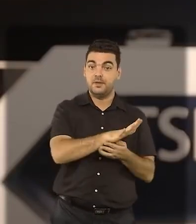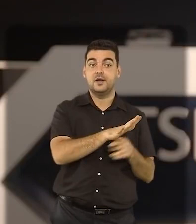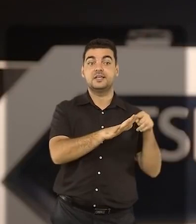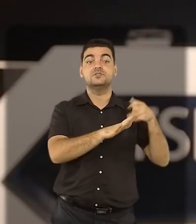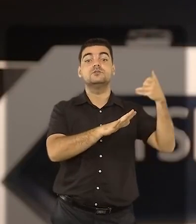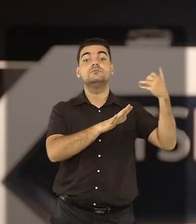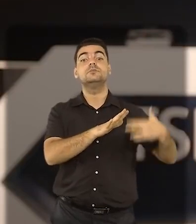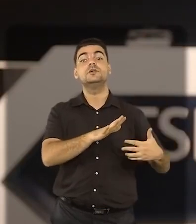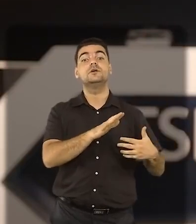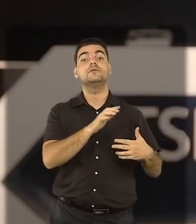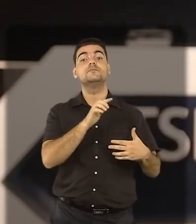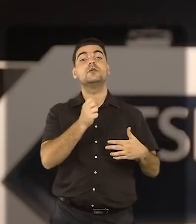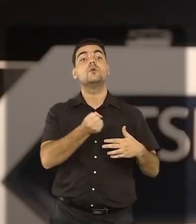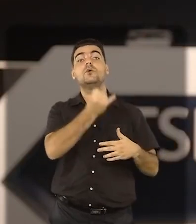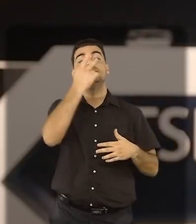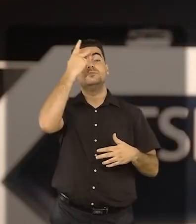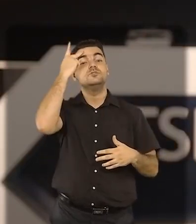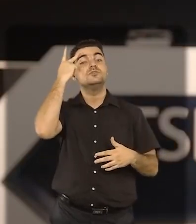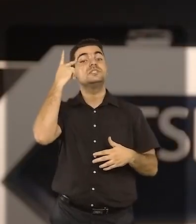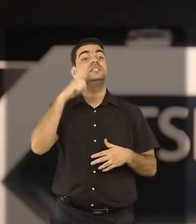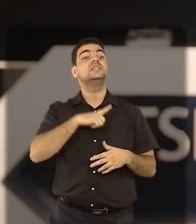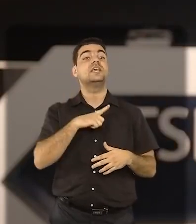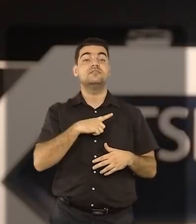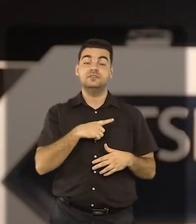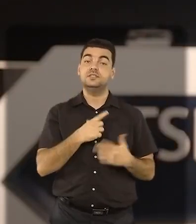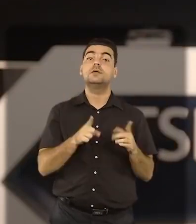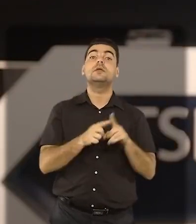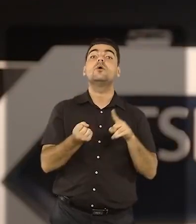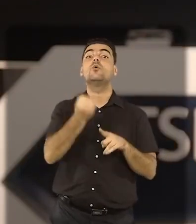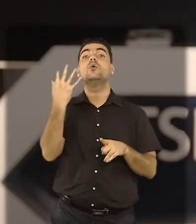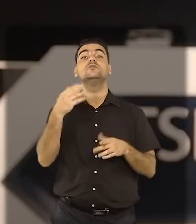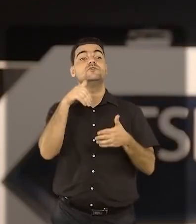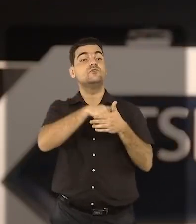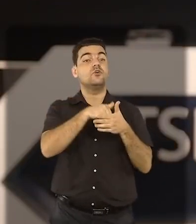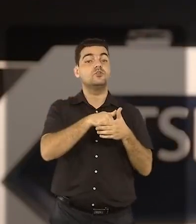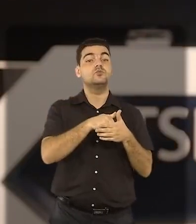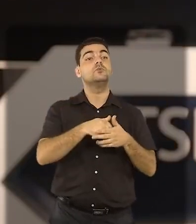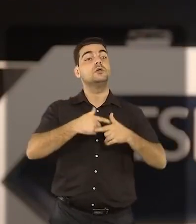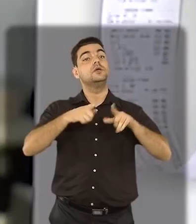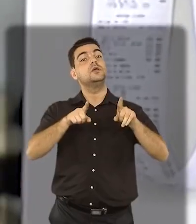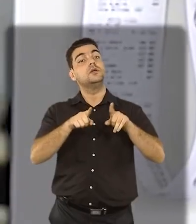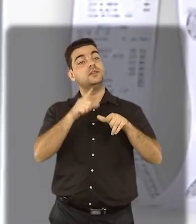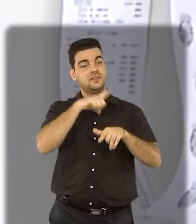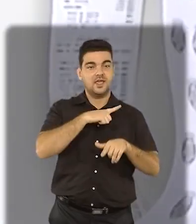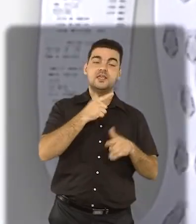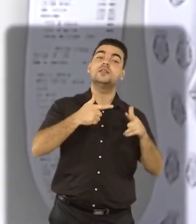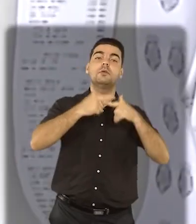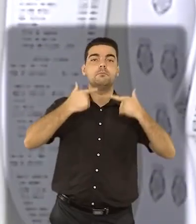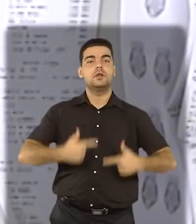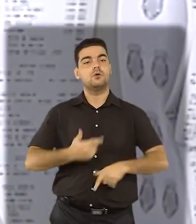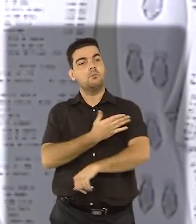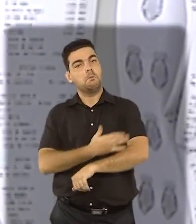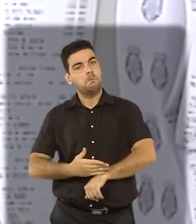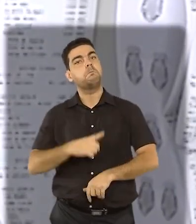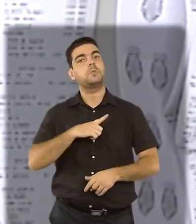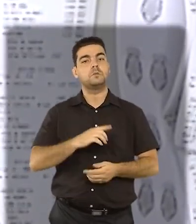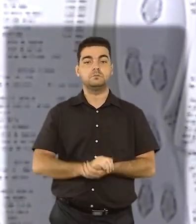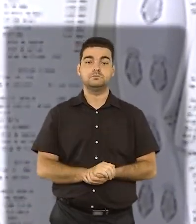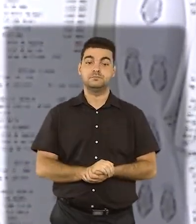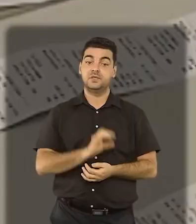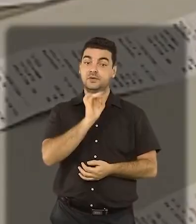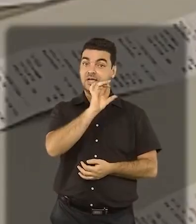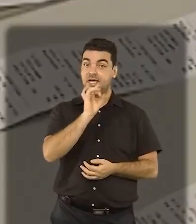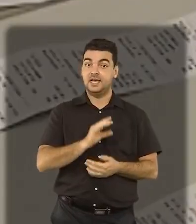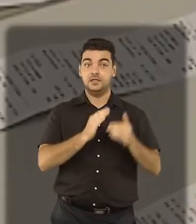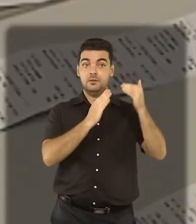revela a votação dos candidatos e a quantidade de votos nulos e em branco. Todos os boletins de urna